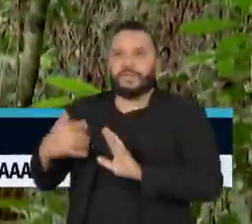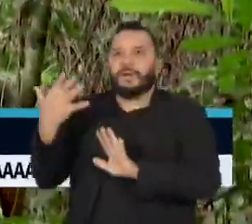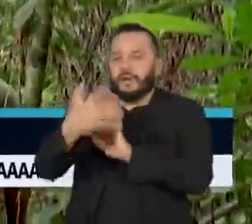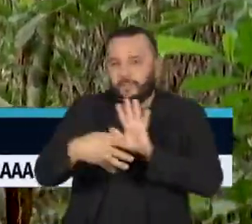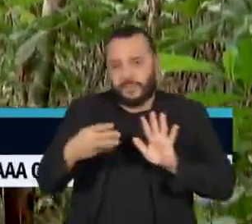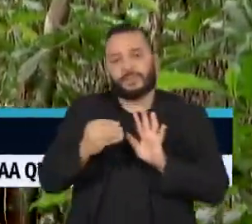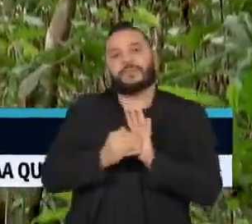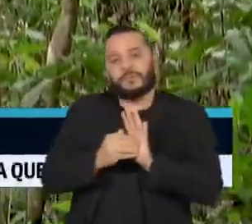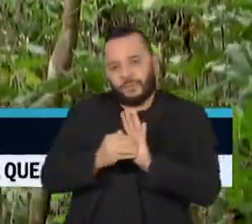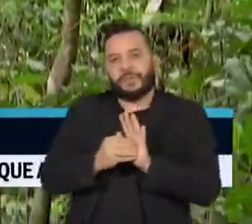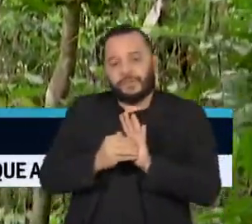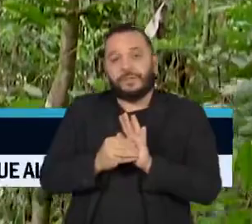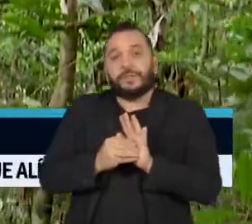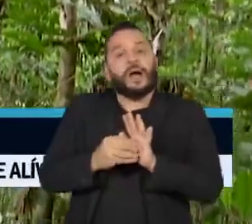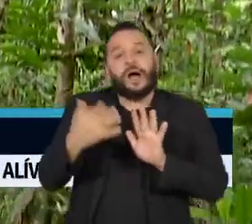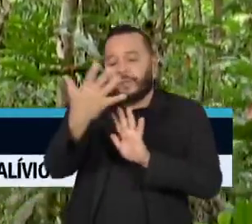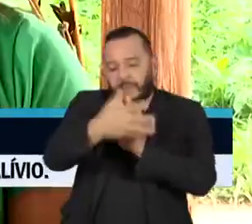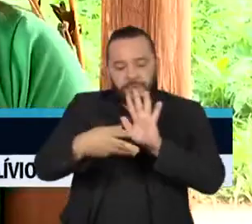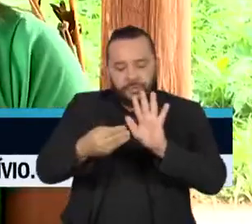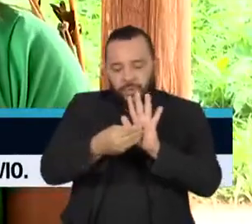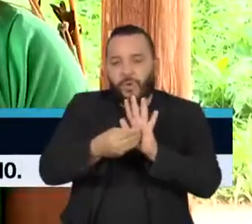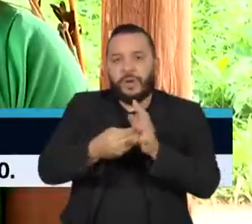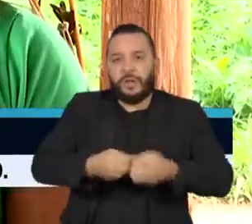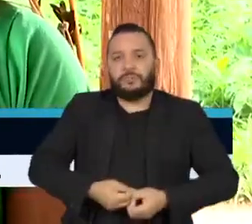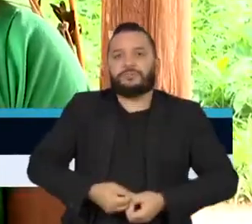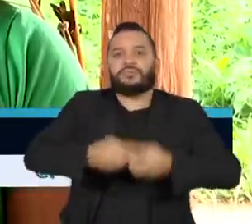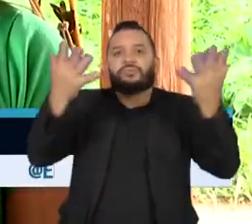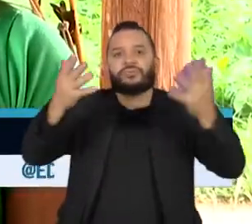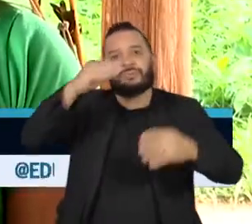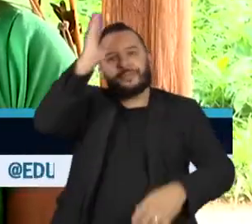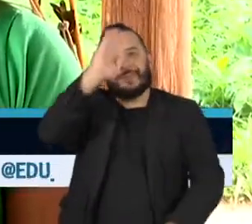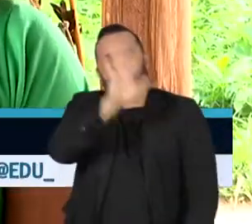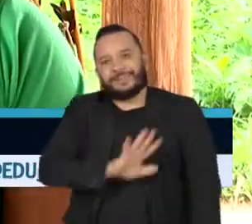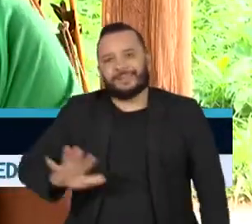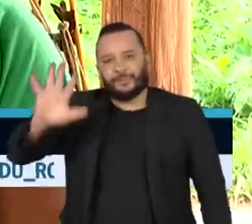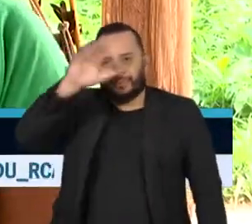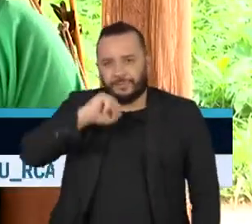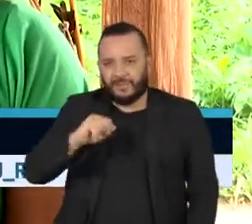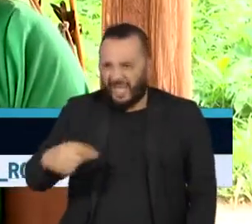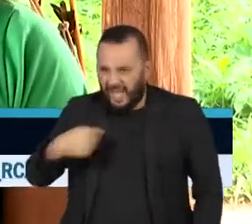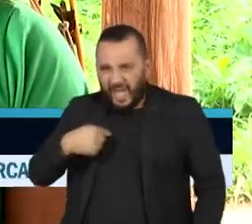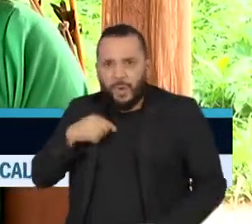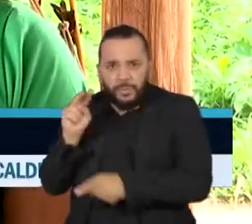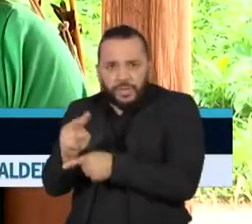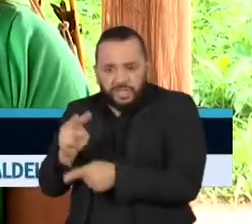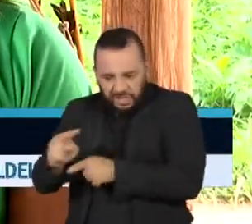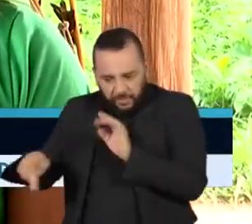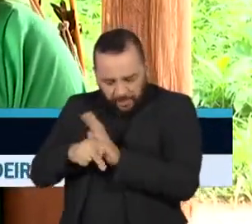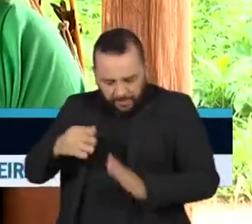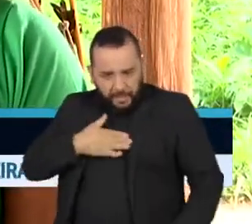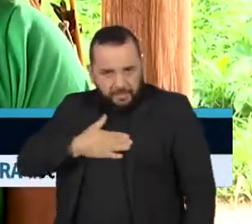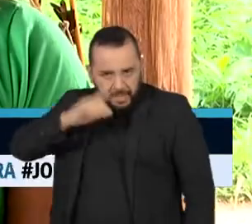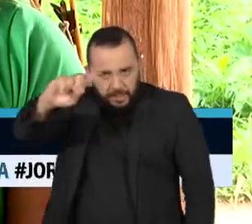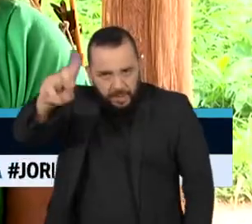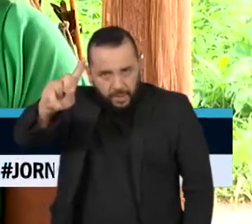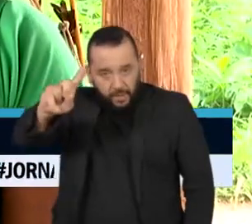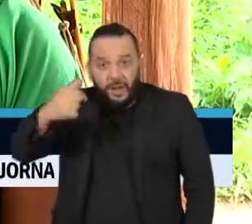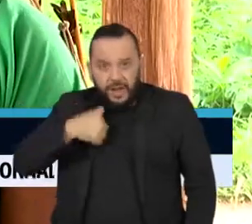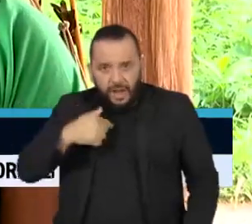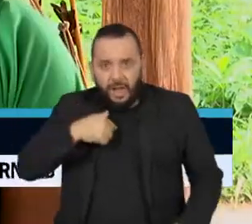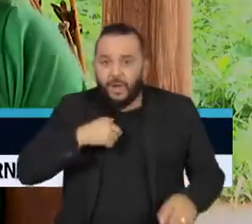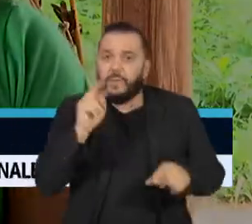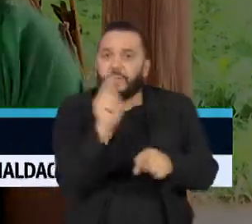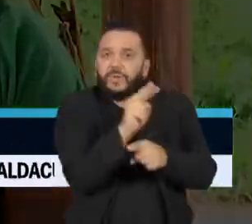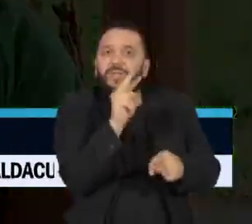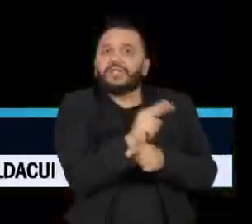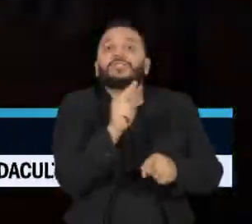para um país inteiro. Hoje nós não estamos protegendo só para nós, para os indígenas não. Não é só para o território altura e azul. Nós estamos preservando